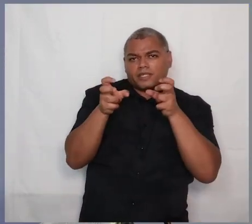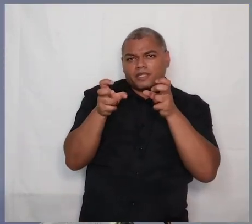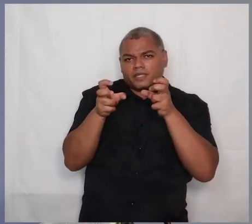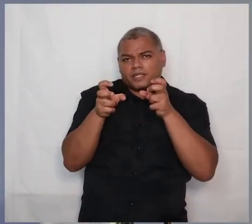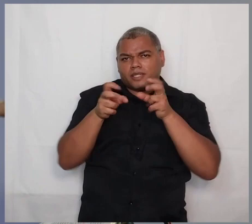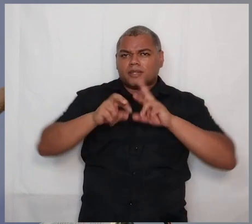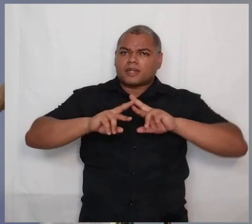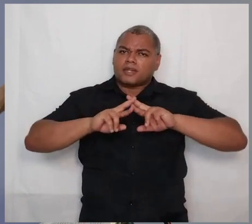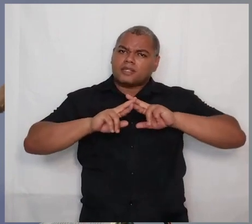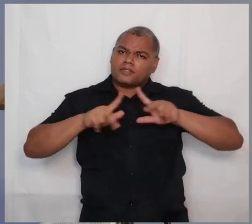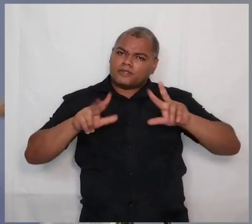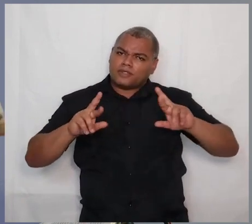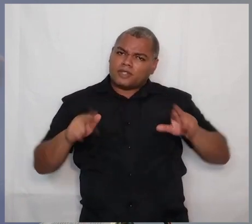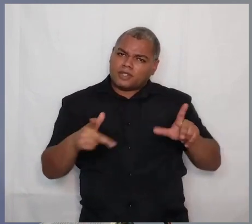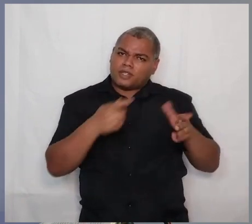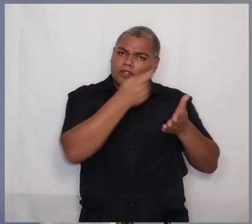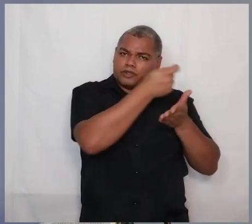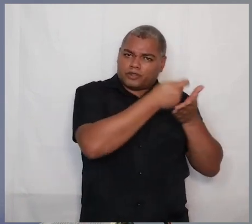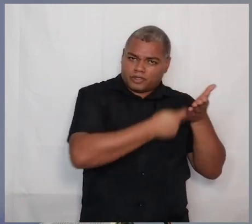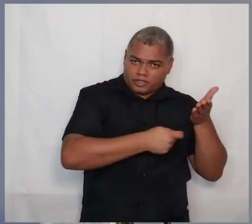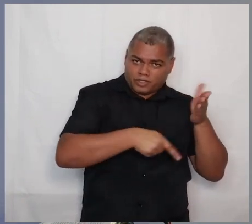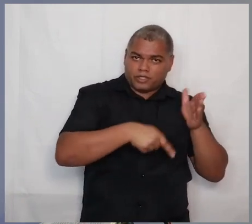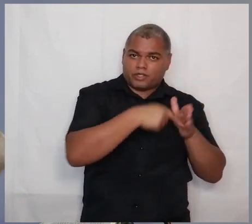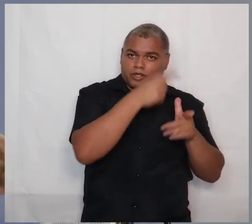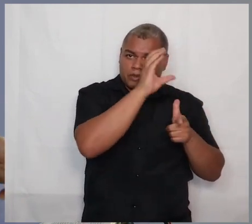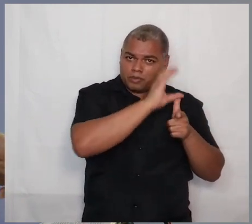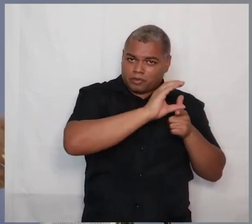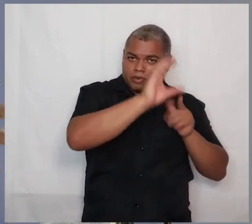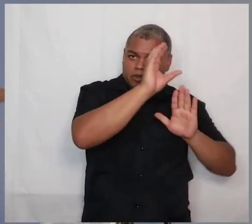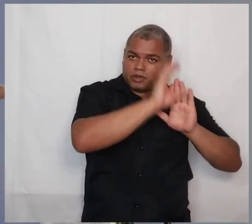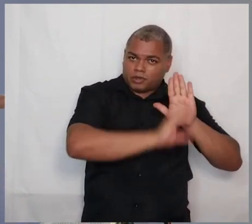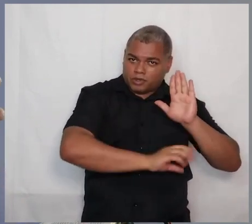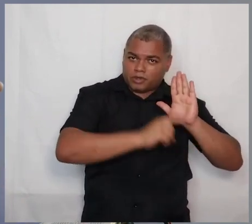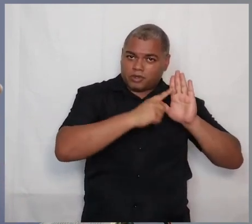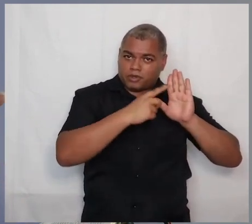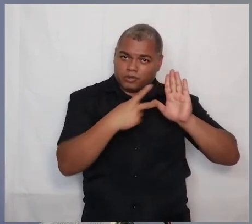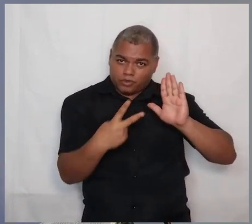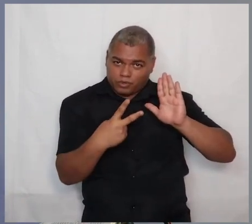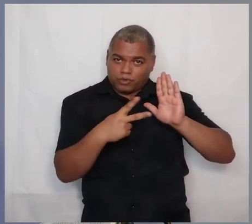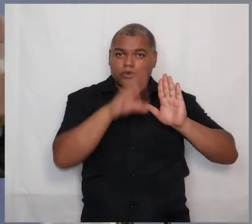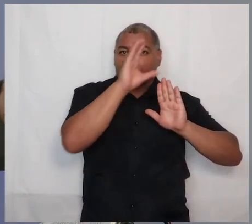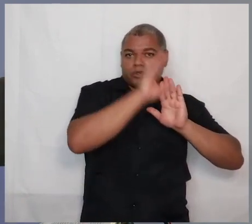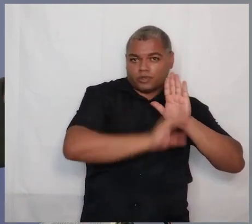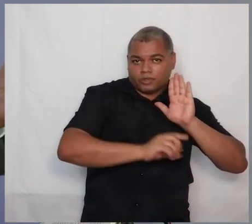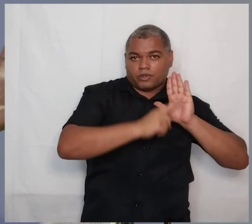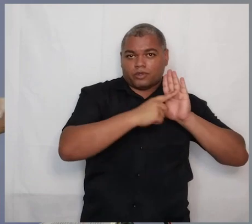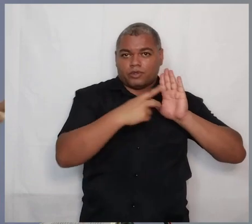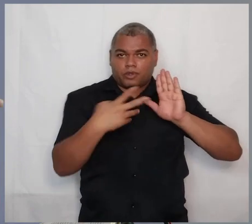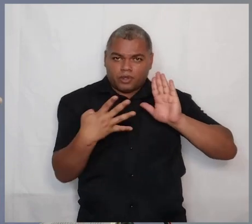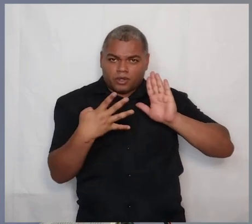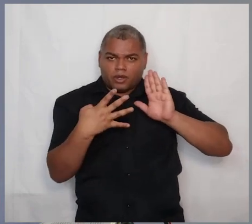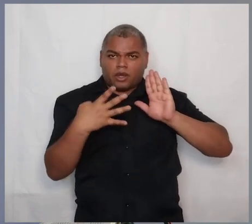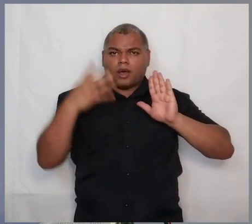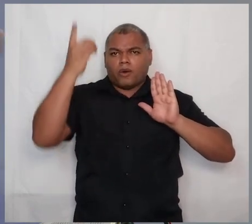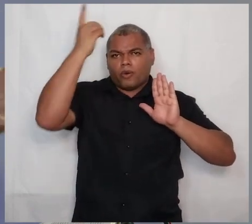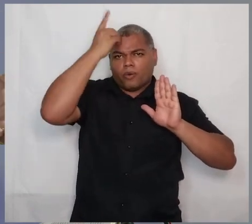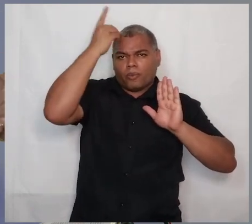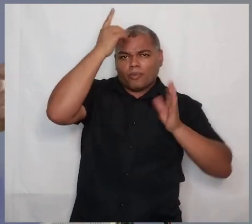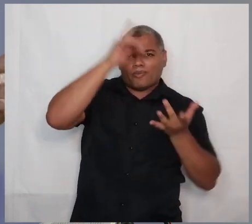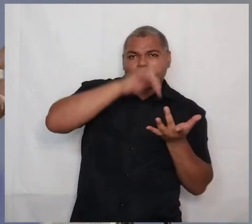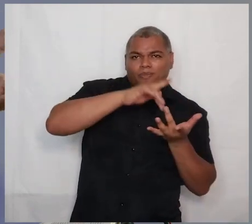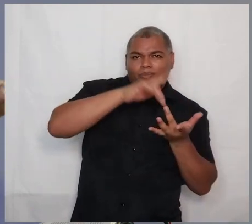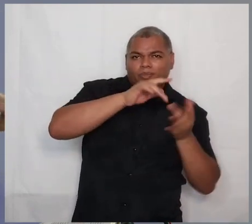texto de 1 Coríntios 12, 1 Coríntios 14, textos que tratam sobre os vários dons espirituais que Cristo